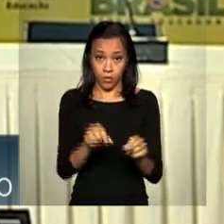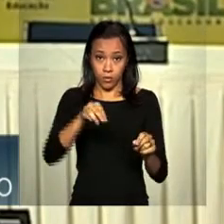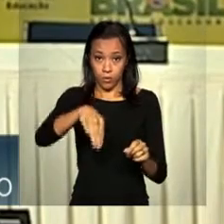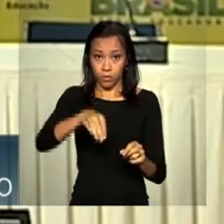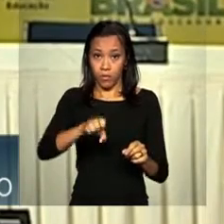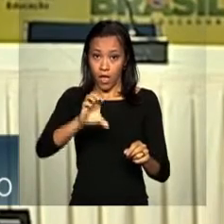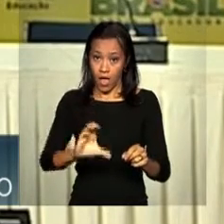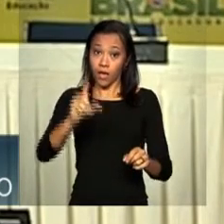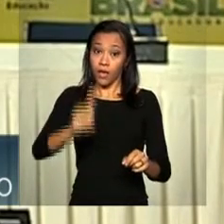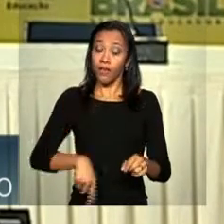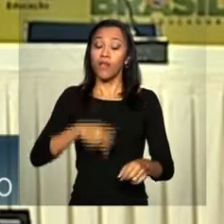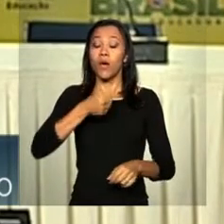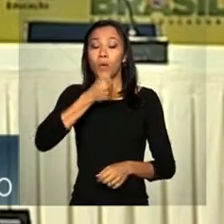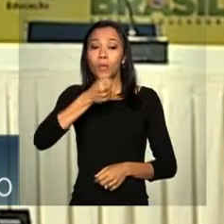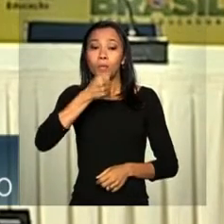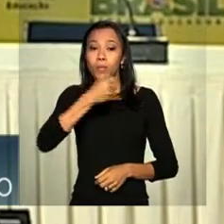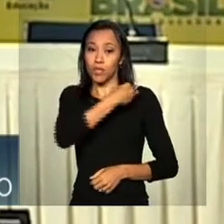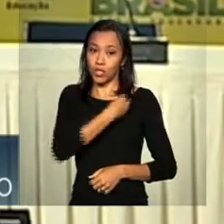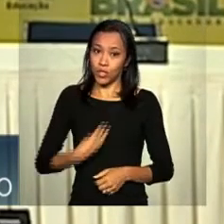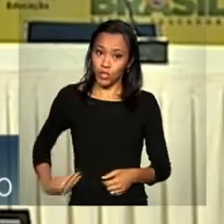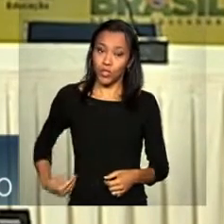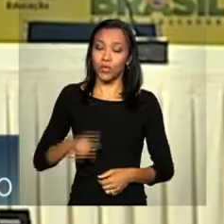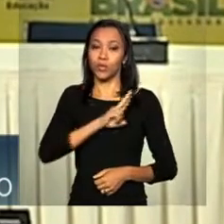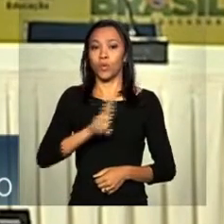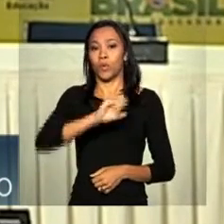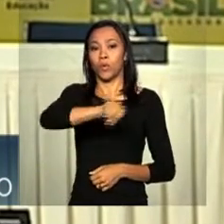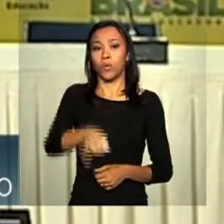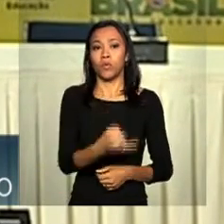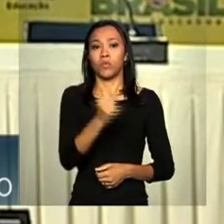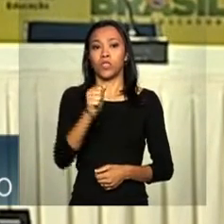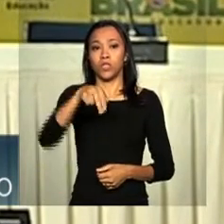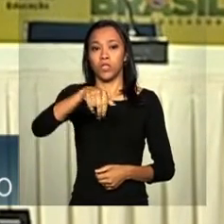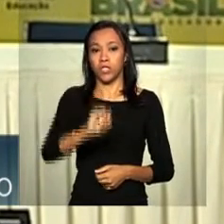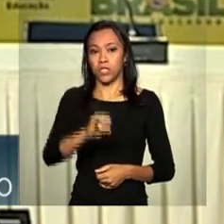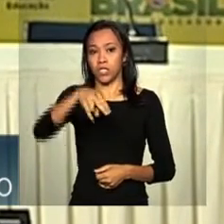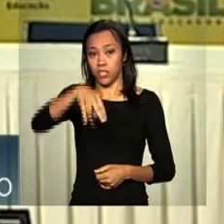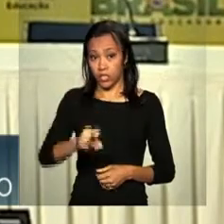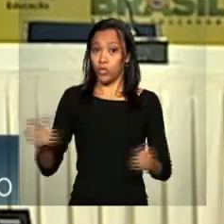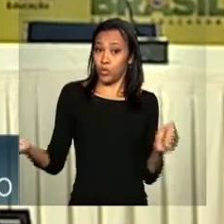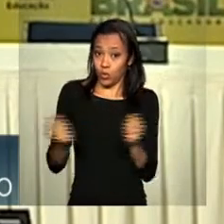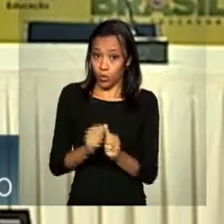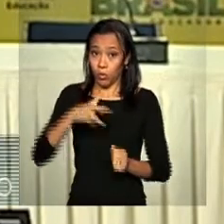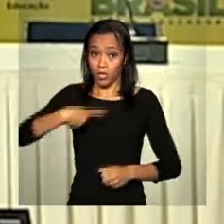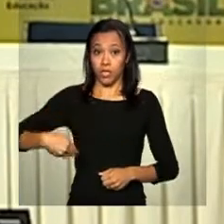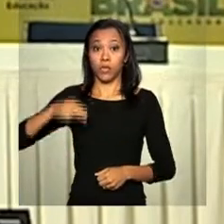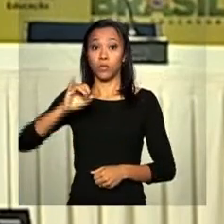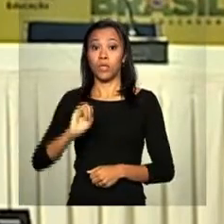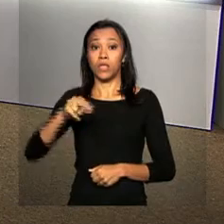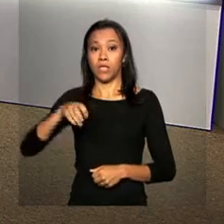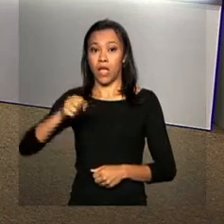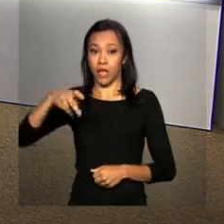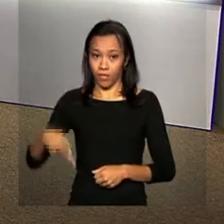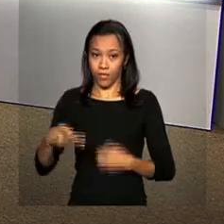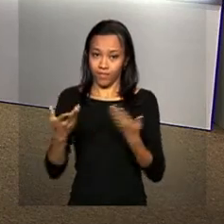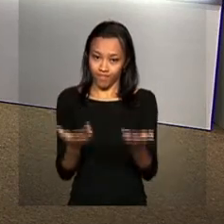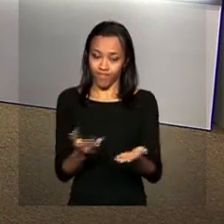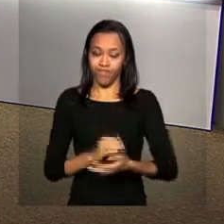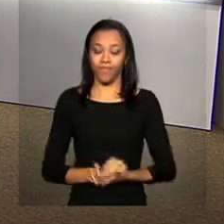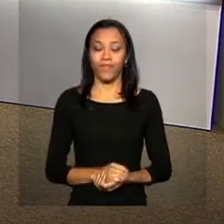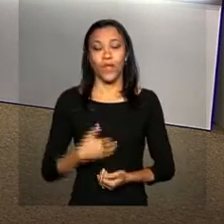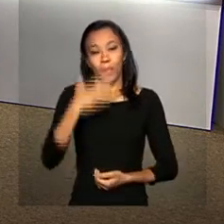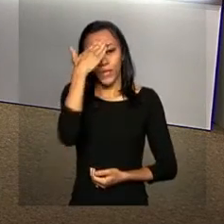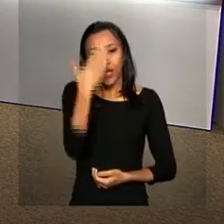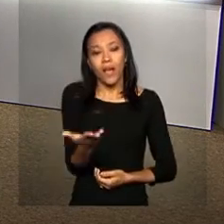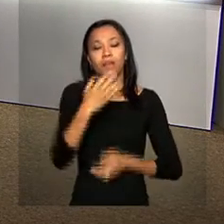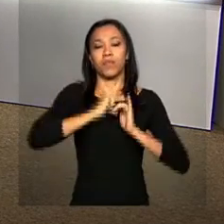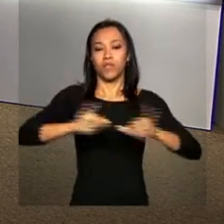concedida pelo ministro, Renato Janine Ribeiro, ao lado do presidente do INEP, Chico Soares. Obrigada, Ana Gabriela,